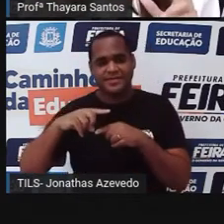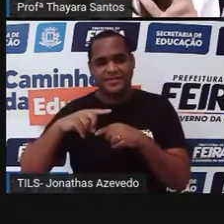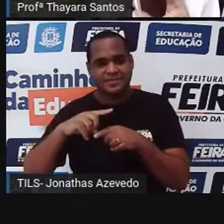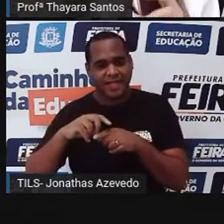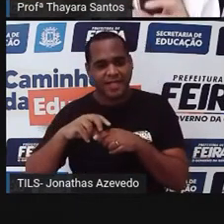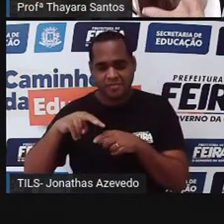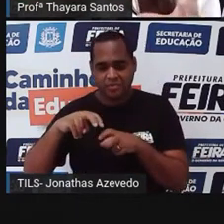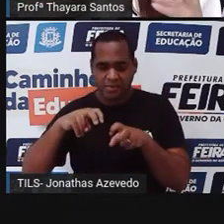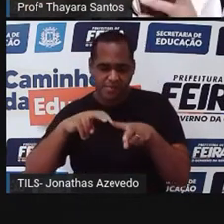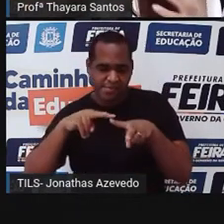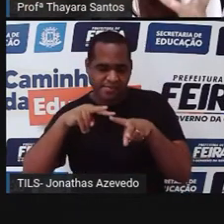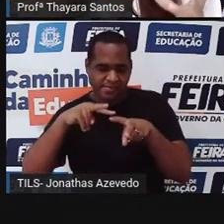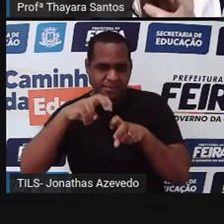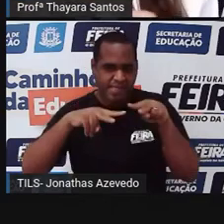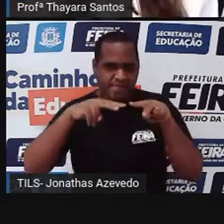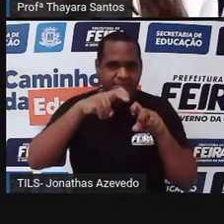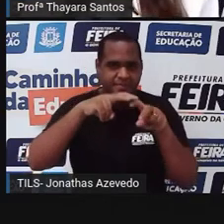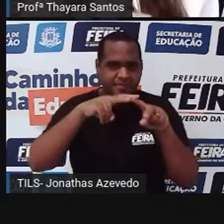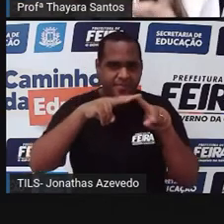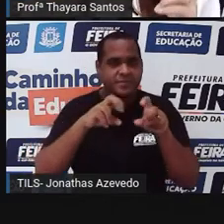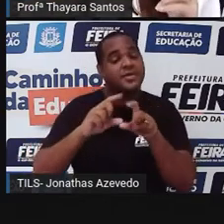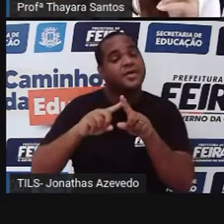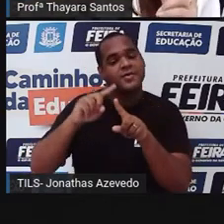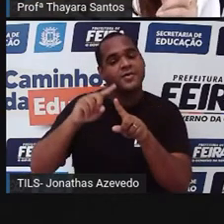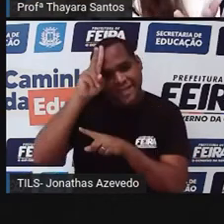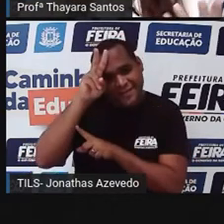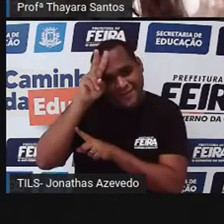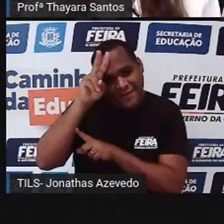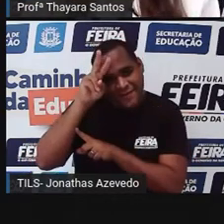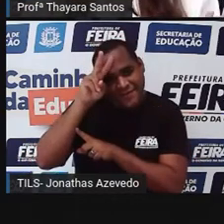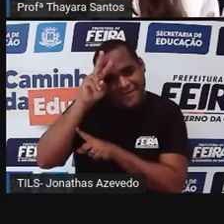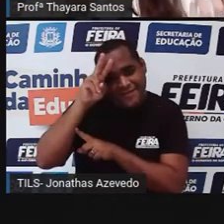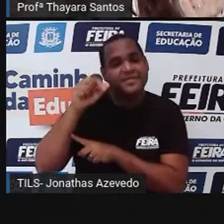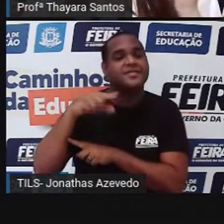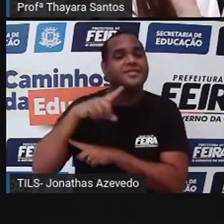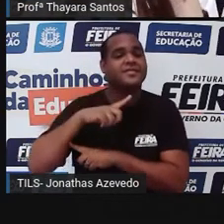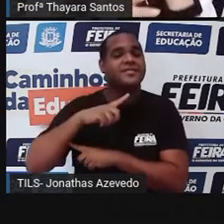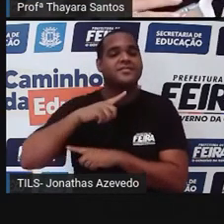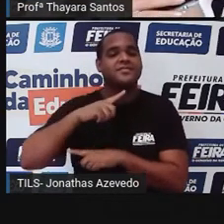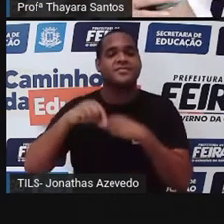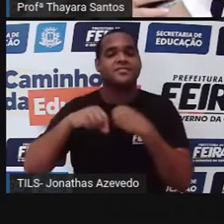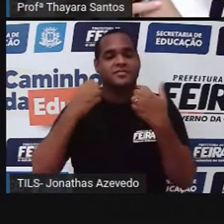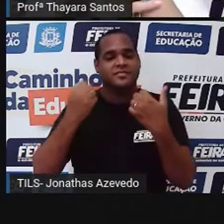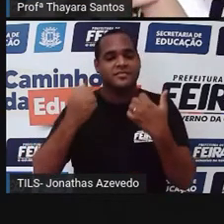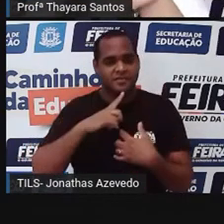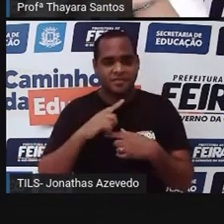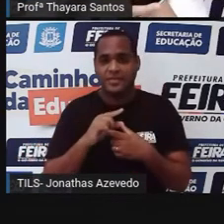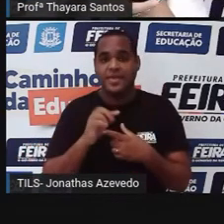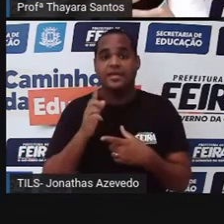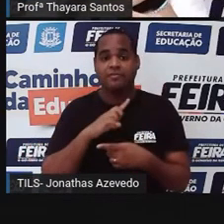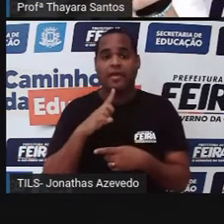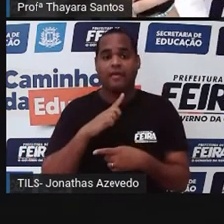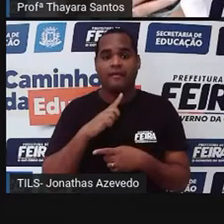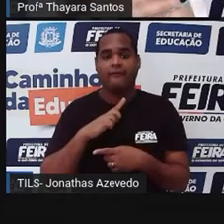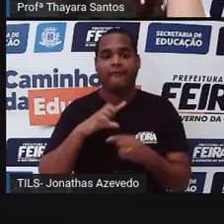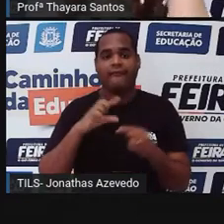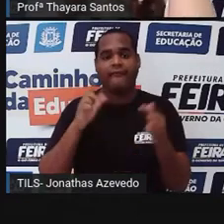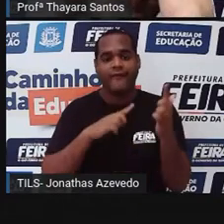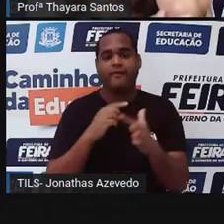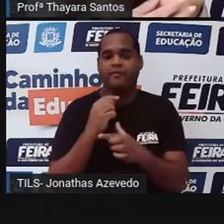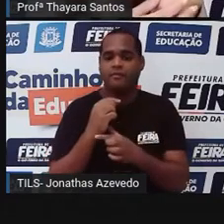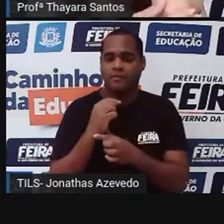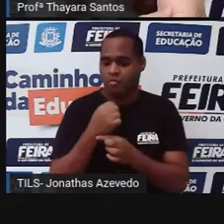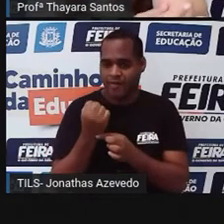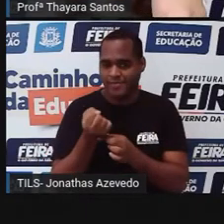que ao longo dessas pernas, dessas patas, desses animais, eles têm articulações parecidas com essas nossas.